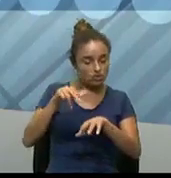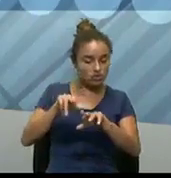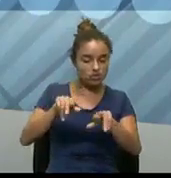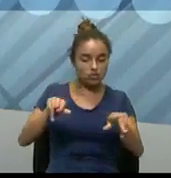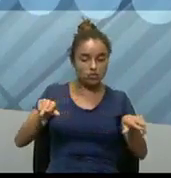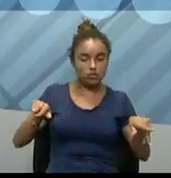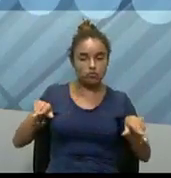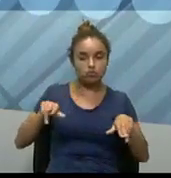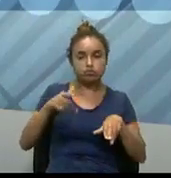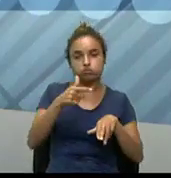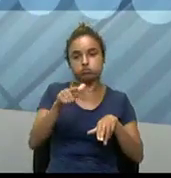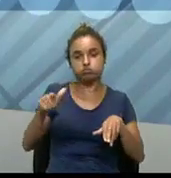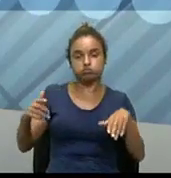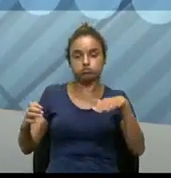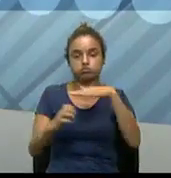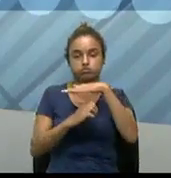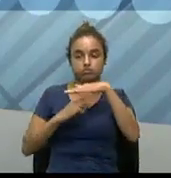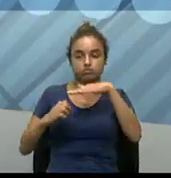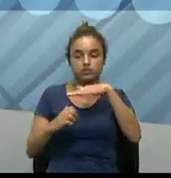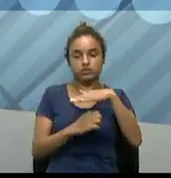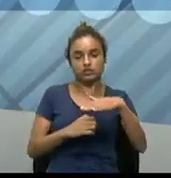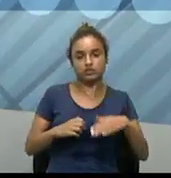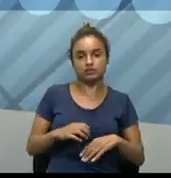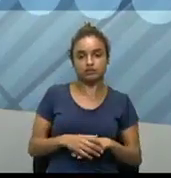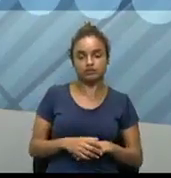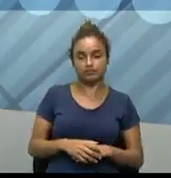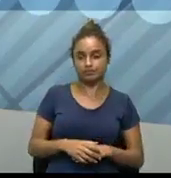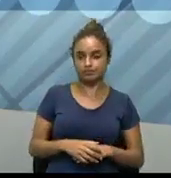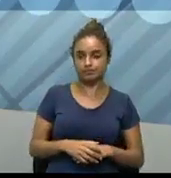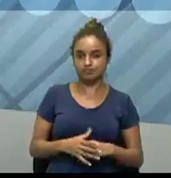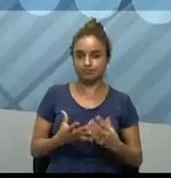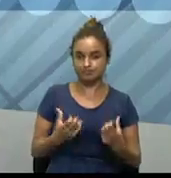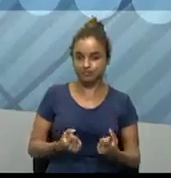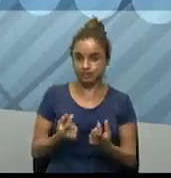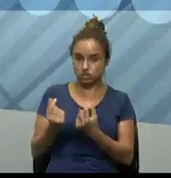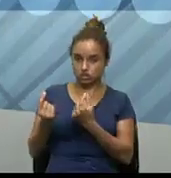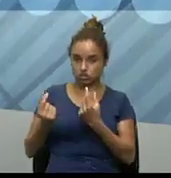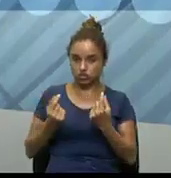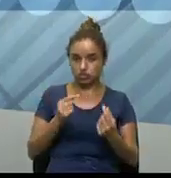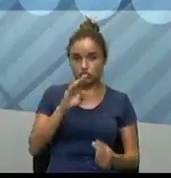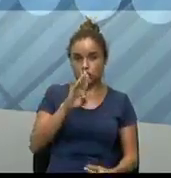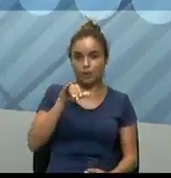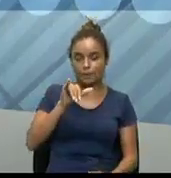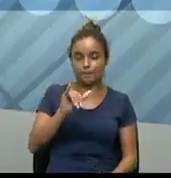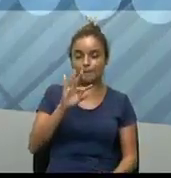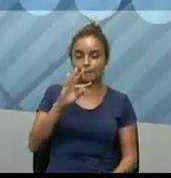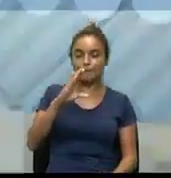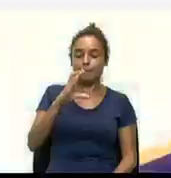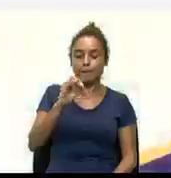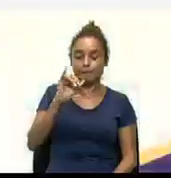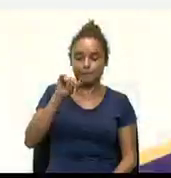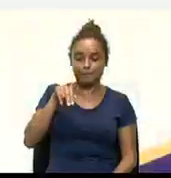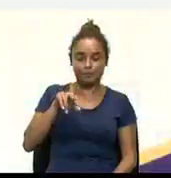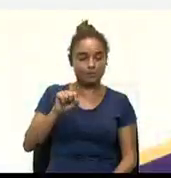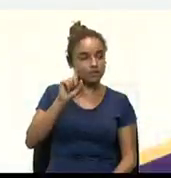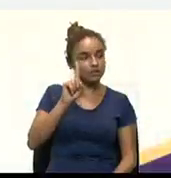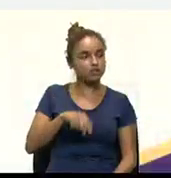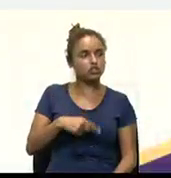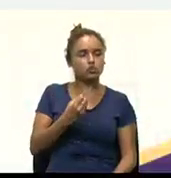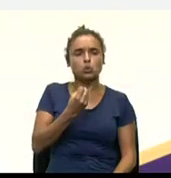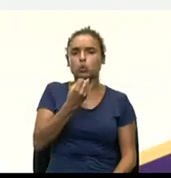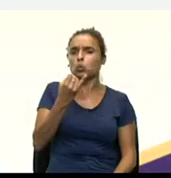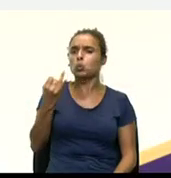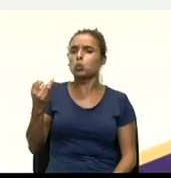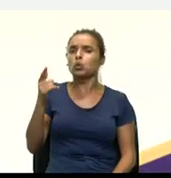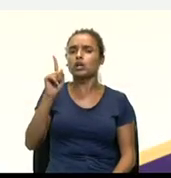empresas aceitando a moeda virtual. Quais são os produtos hoje comercializados pela moeda